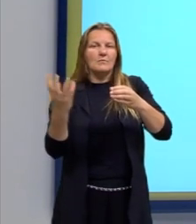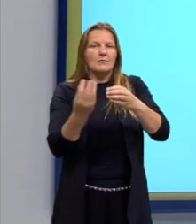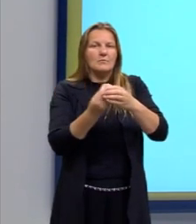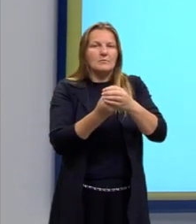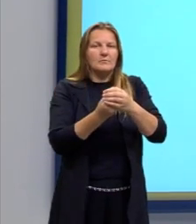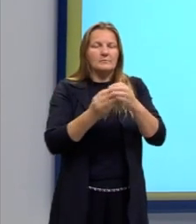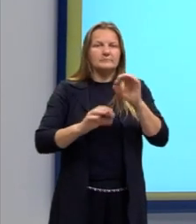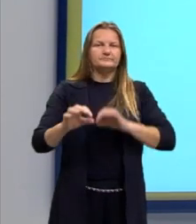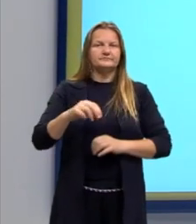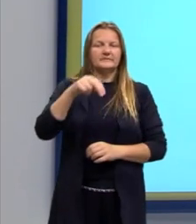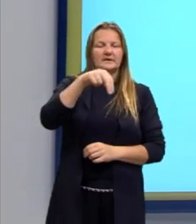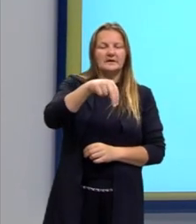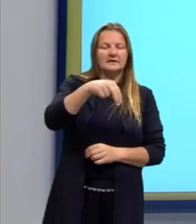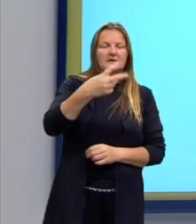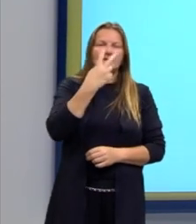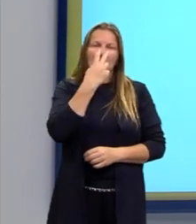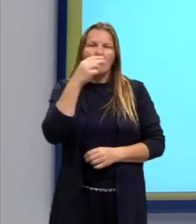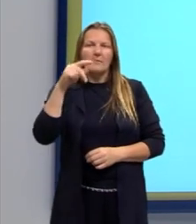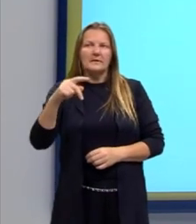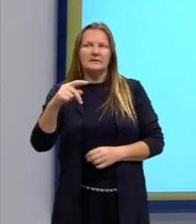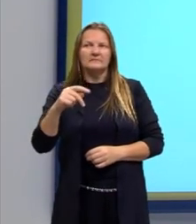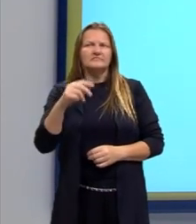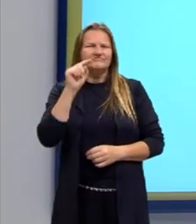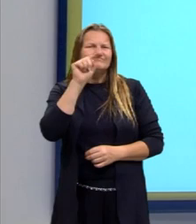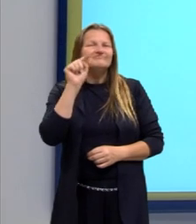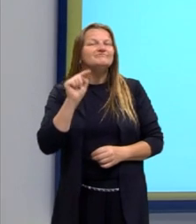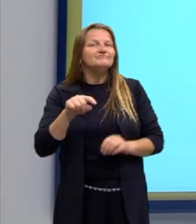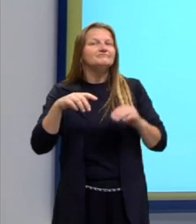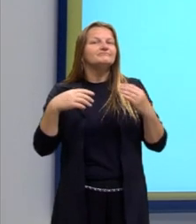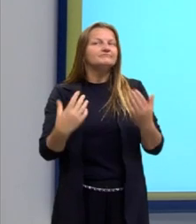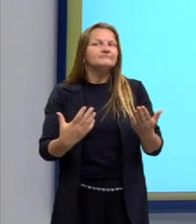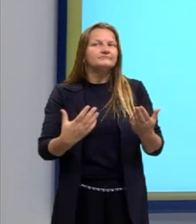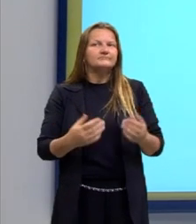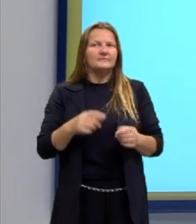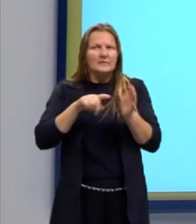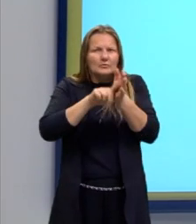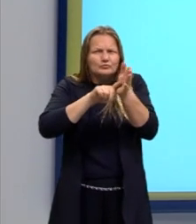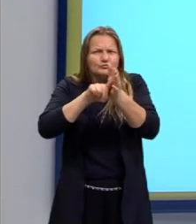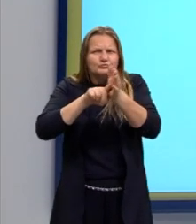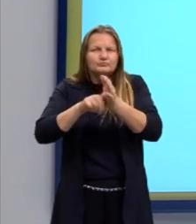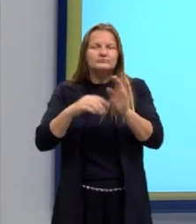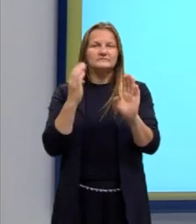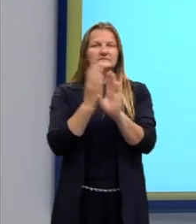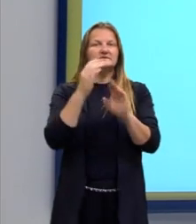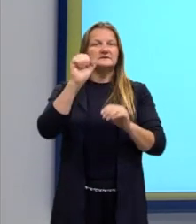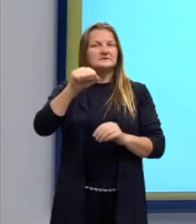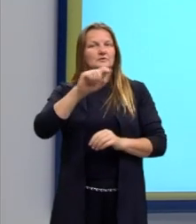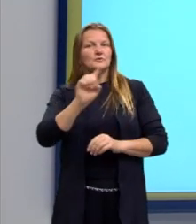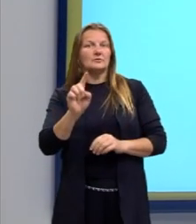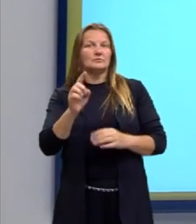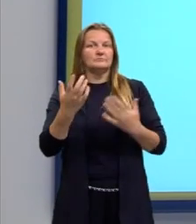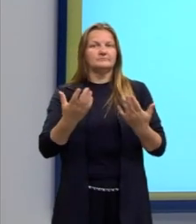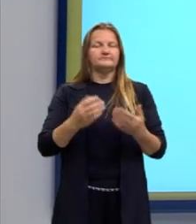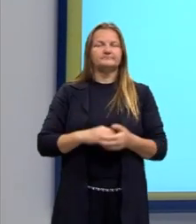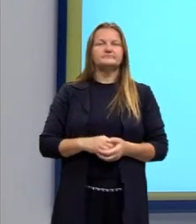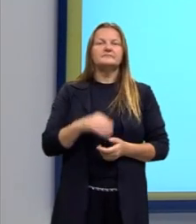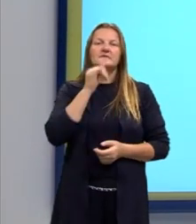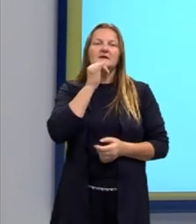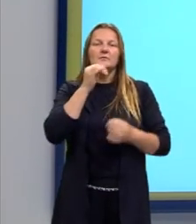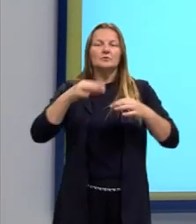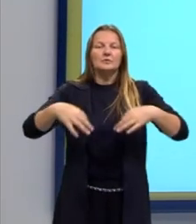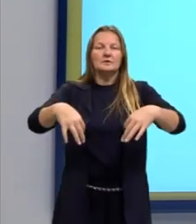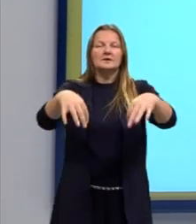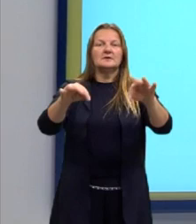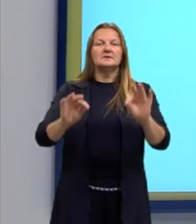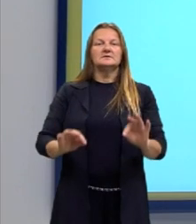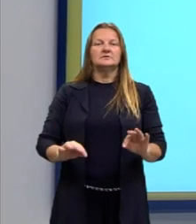igual a P. A gente vai verificar se é ou não. Quando a gente fala ali nos tecidos, por exemplo, eu